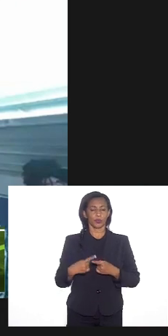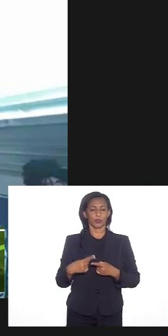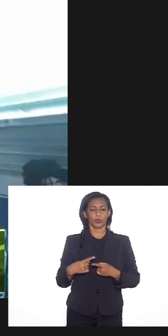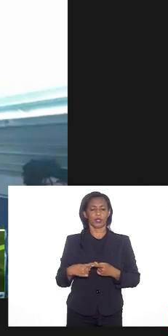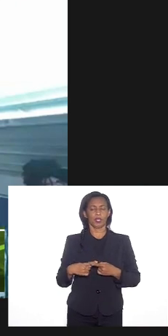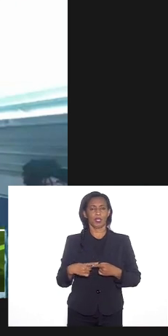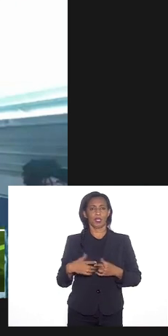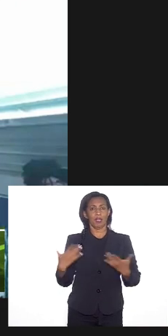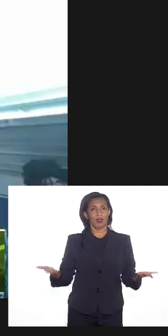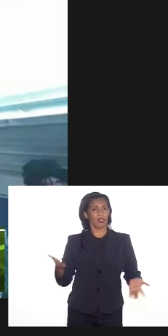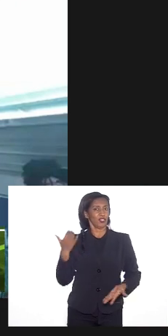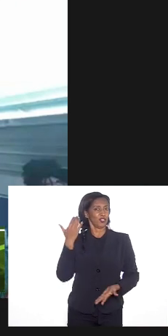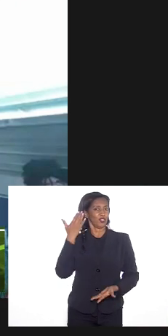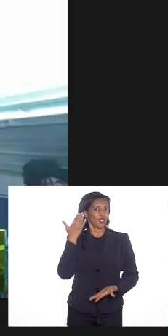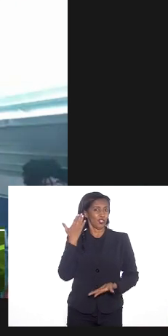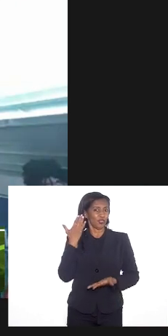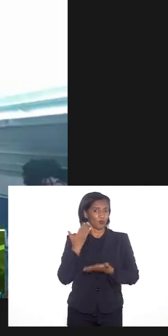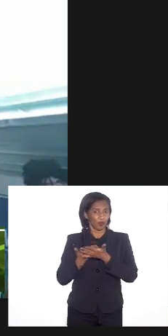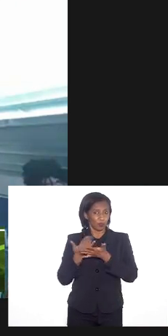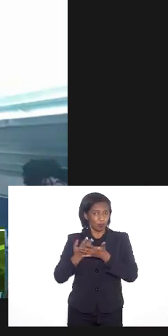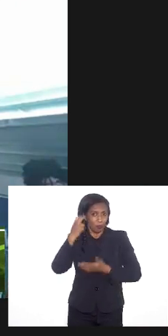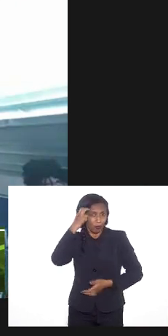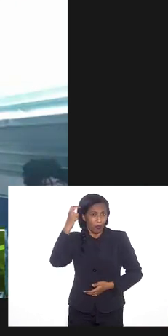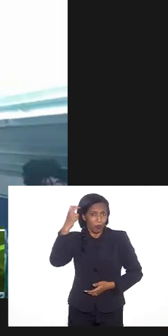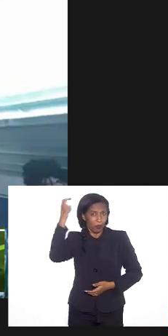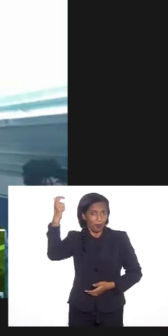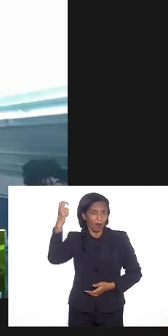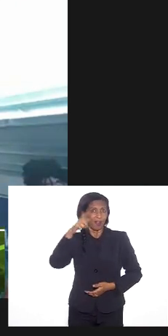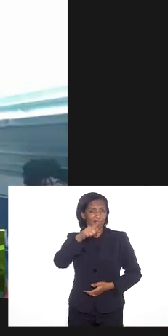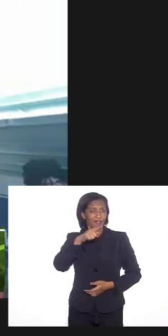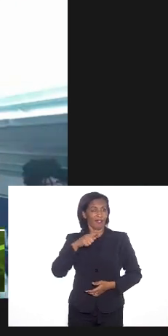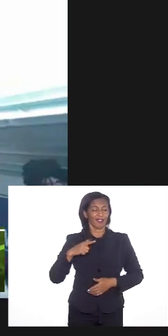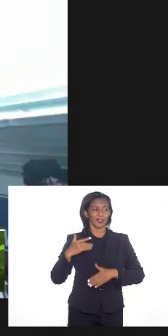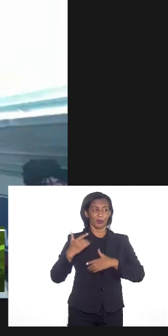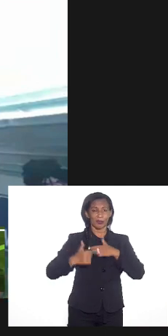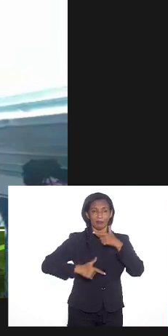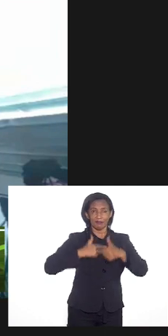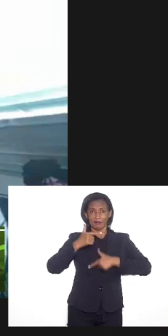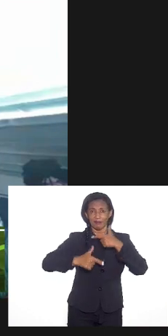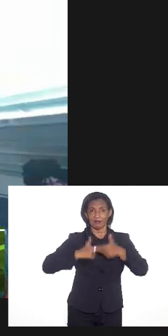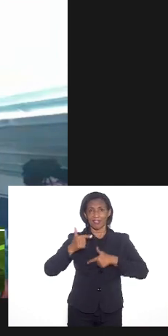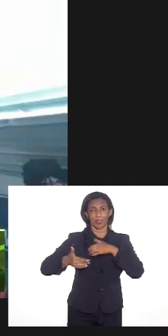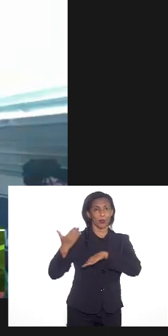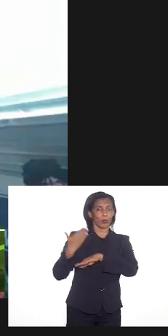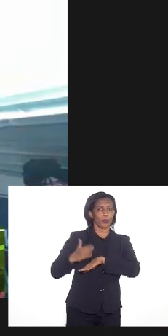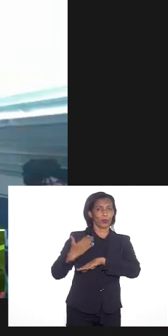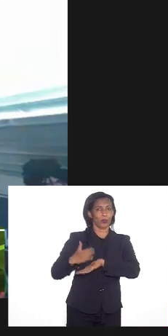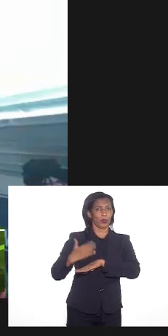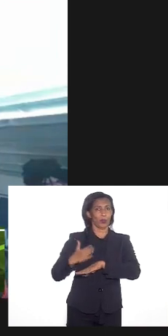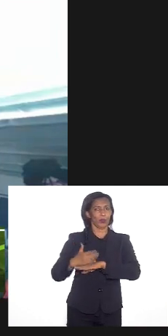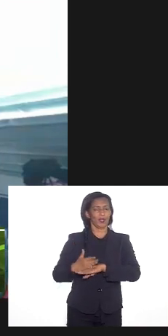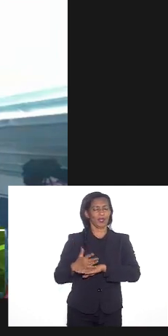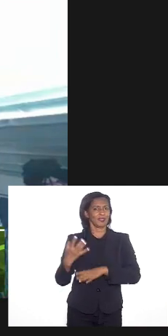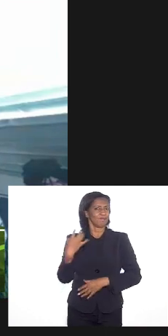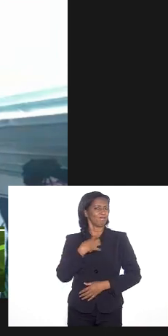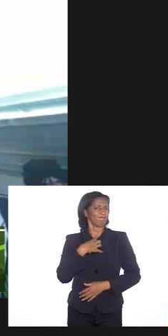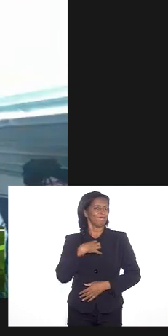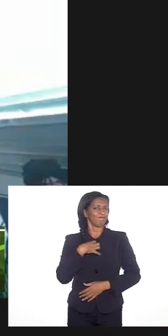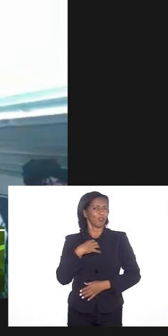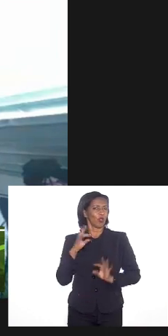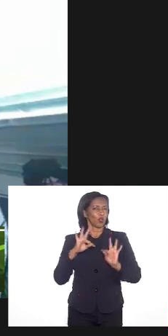além de estudiosos são praticantes e nesse sentido faz toda uma